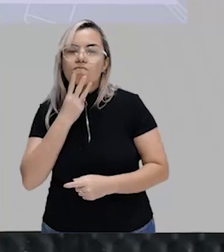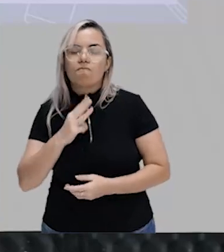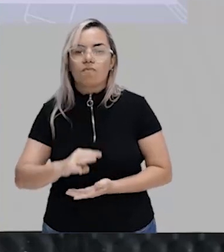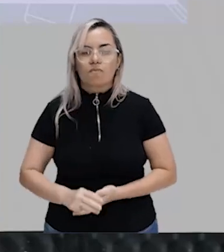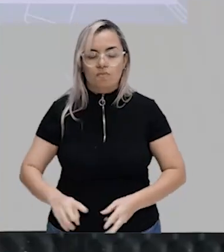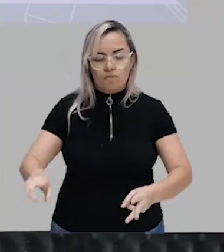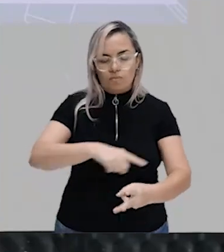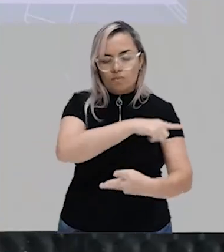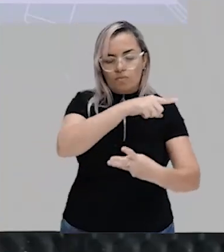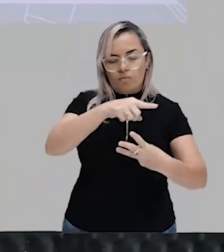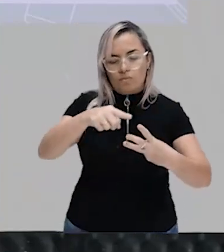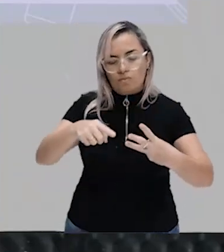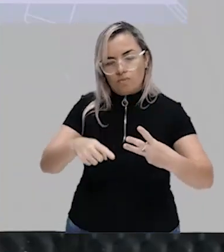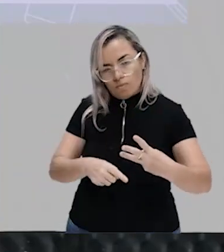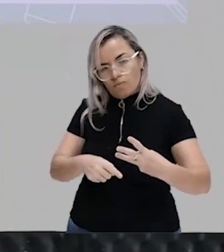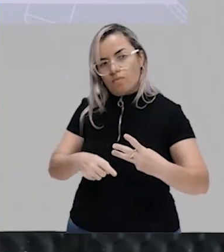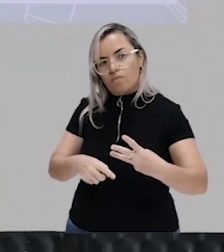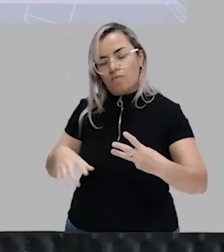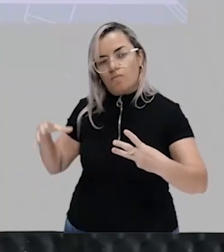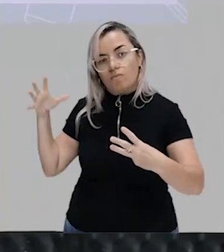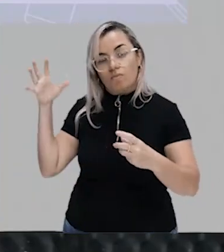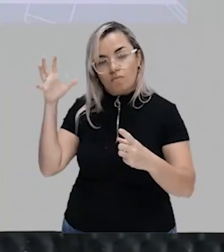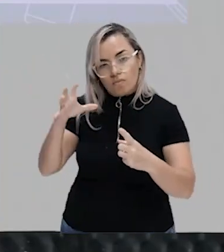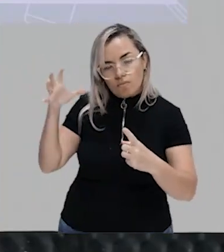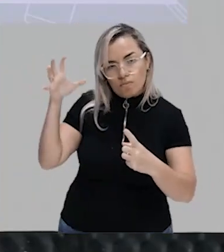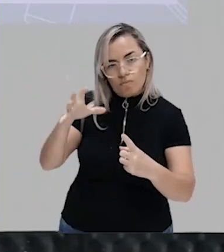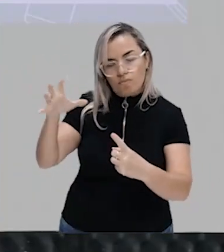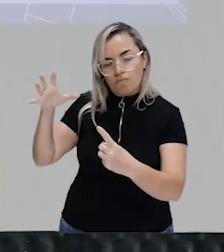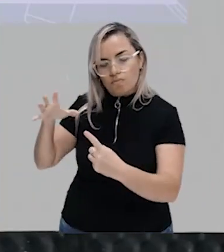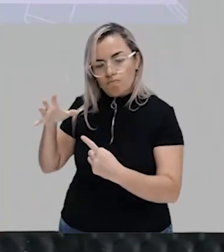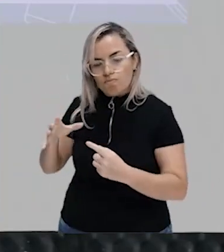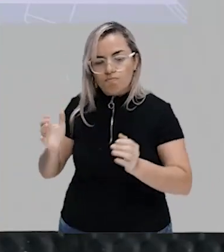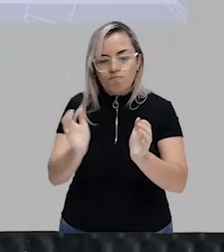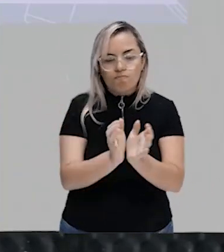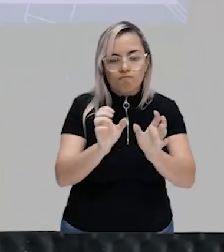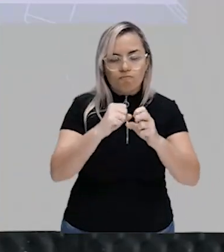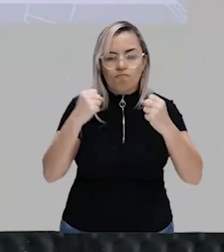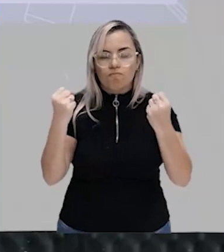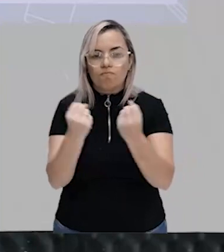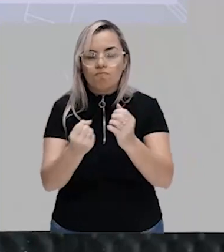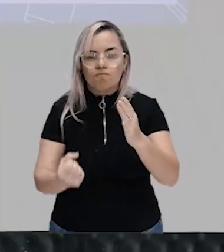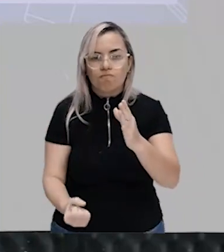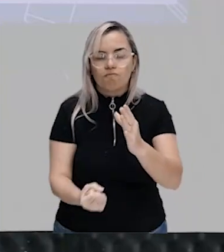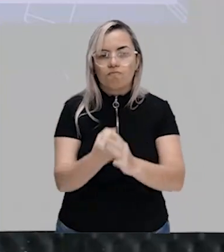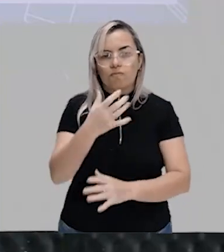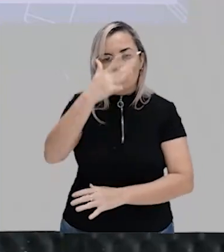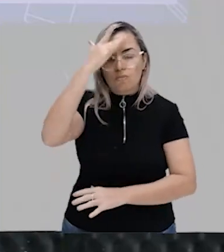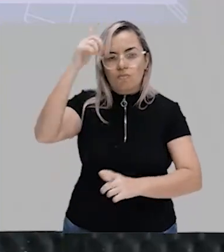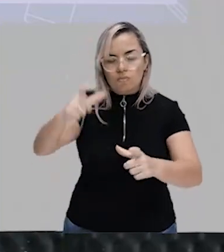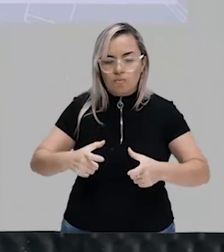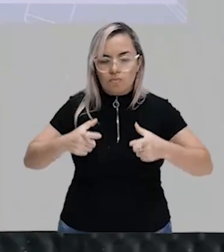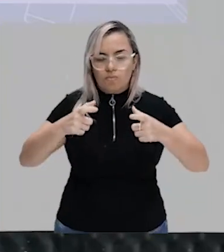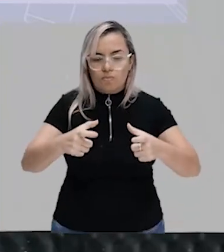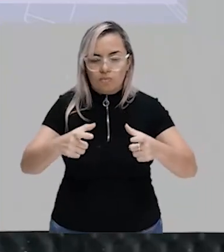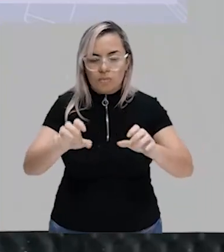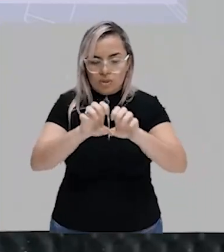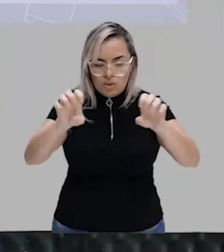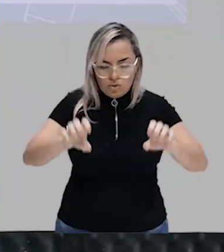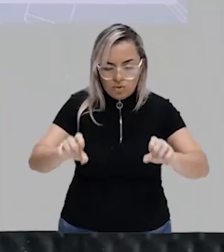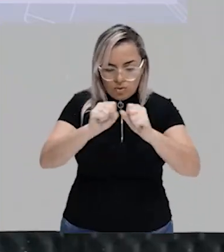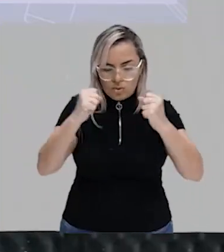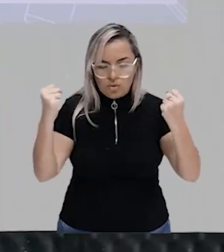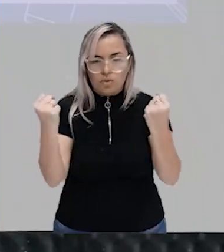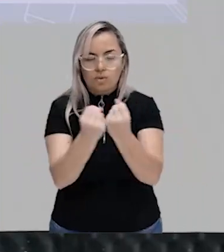os fatores que influenciam a existência da classe e a posição do indivíduo nessa estrutura